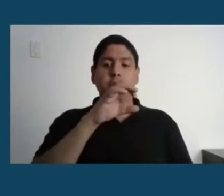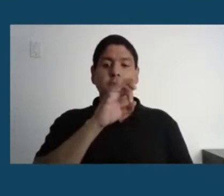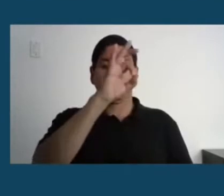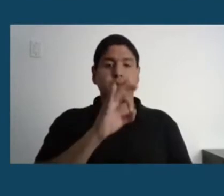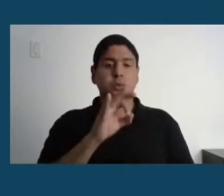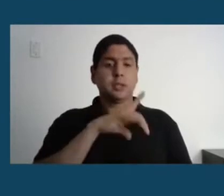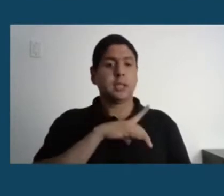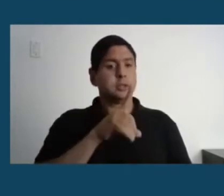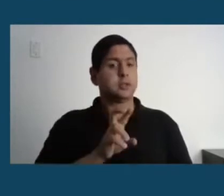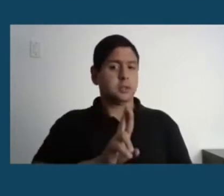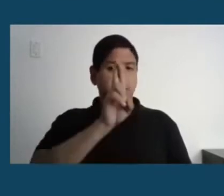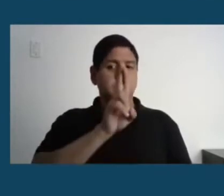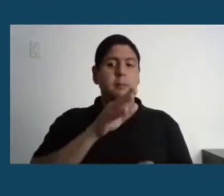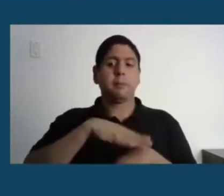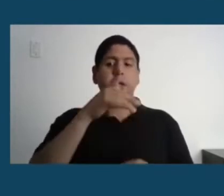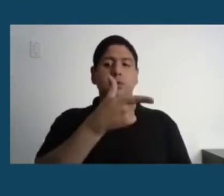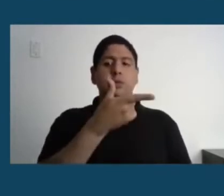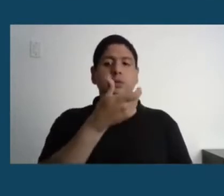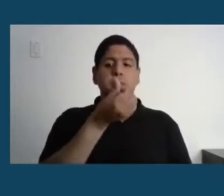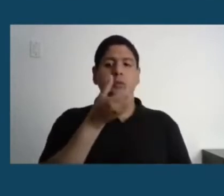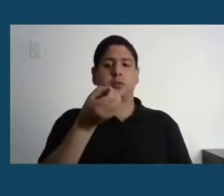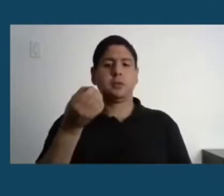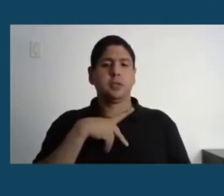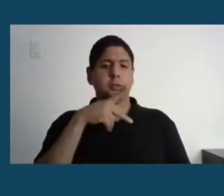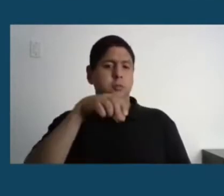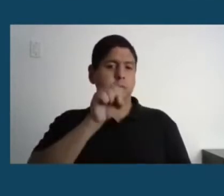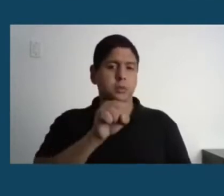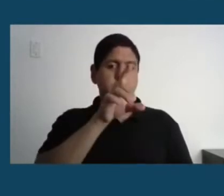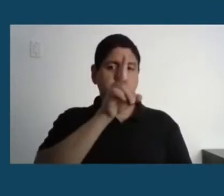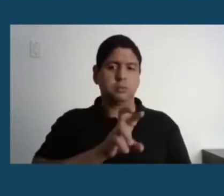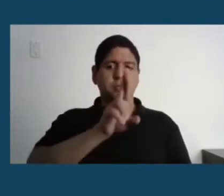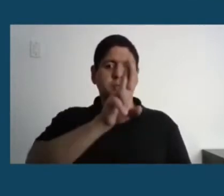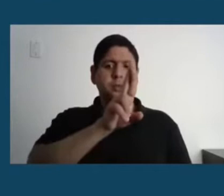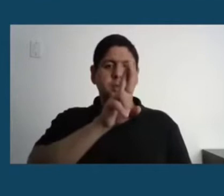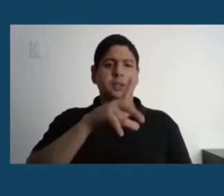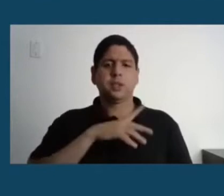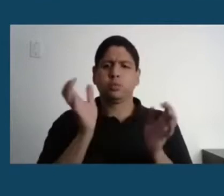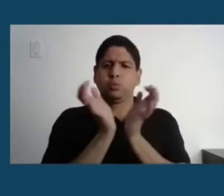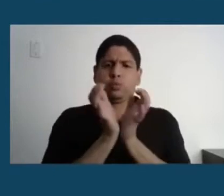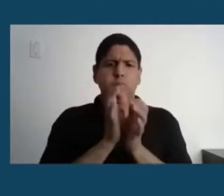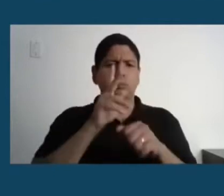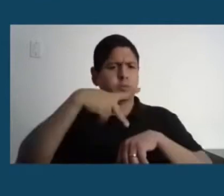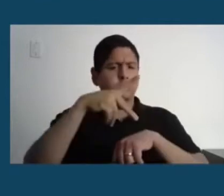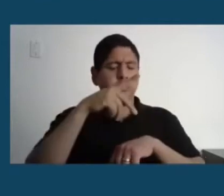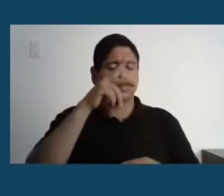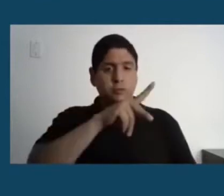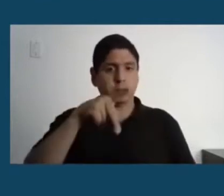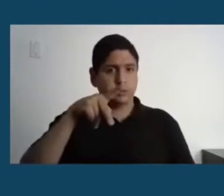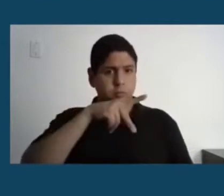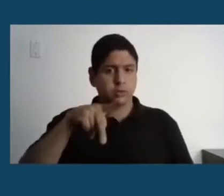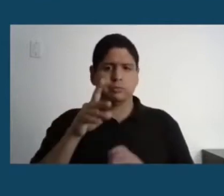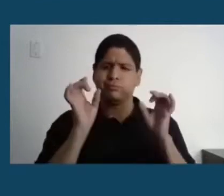-doutoramento, então, um corpo docente altamente qualificado, e é isso que faz com que o nosso ensino seja de tanta qualidade.